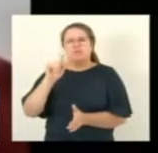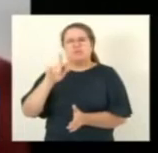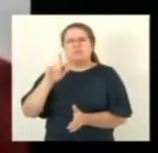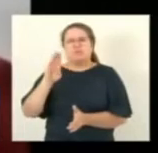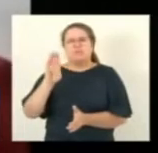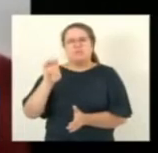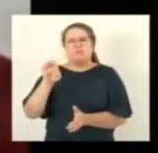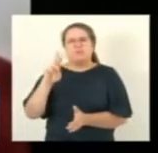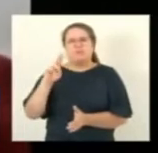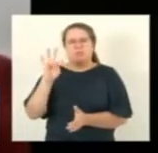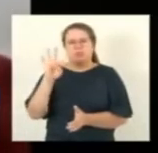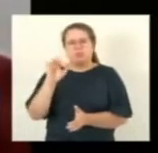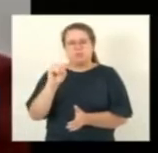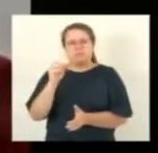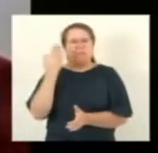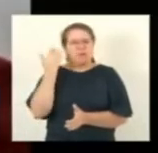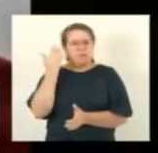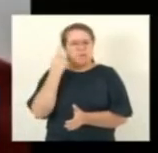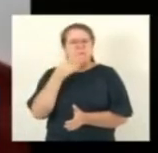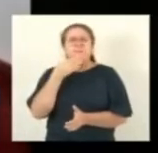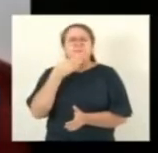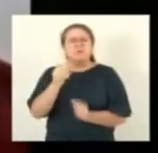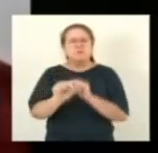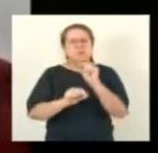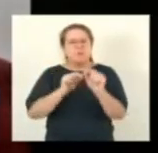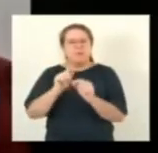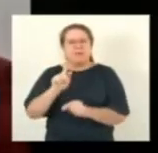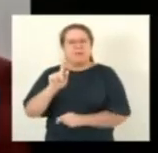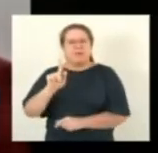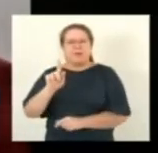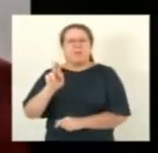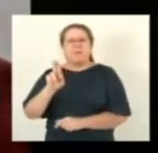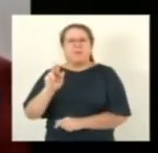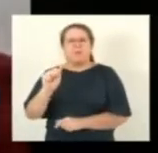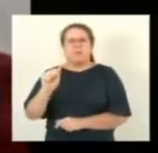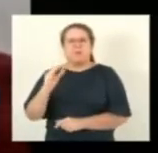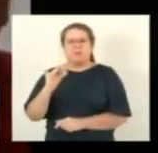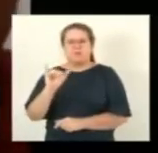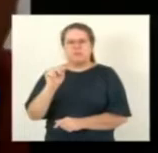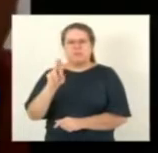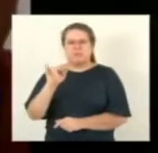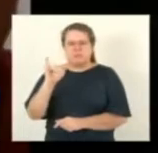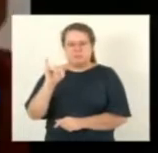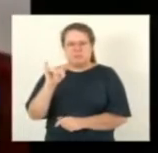solicitação era para que Guaçuí tivesse,